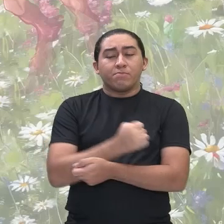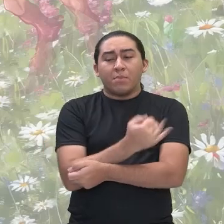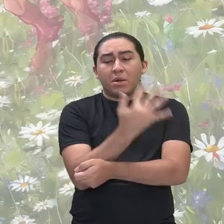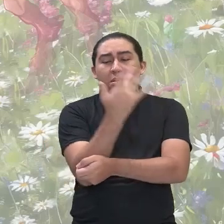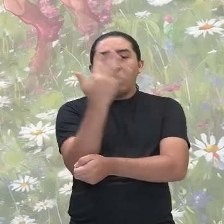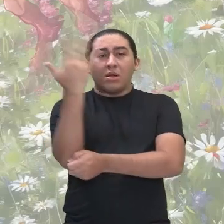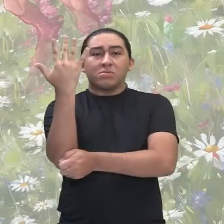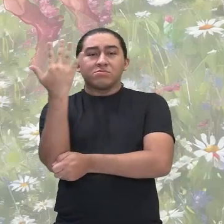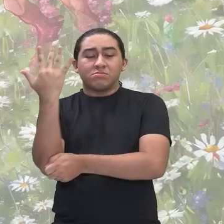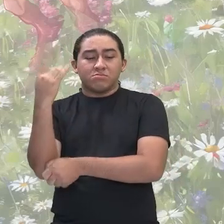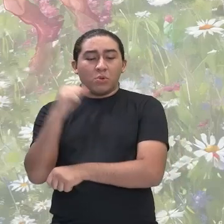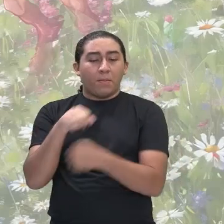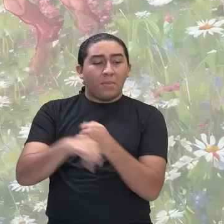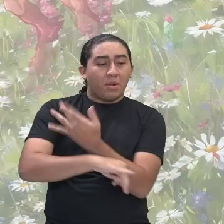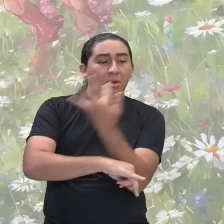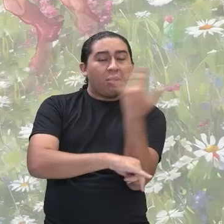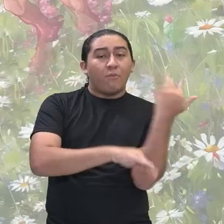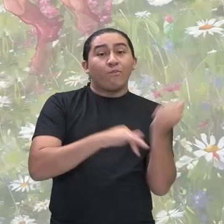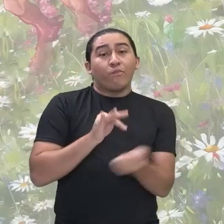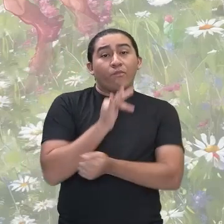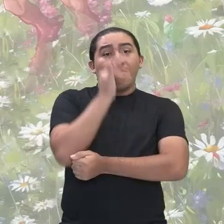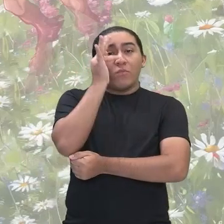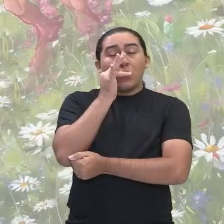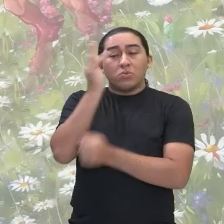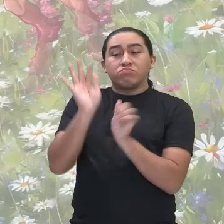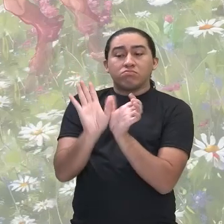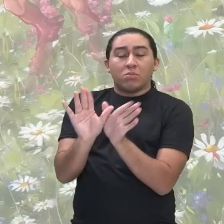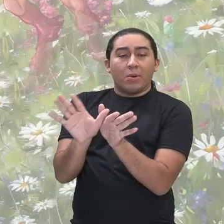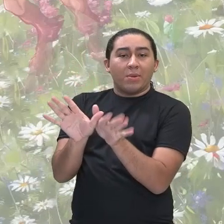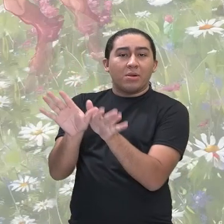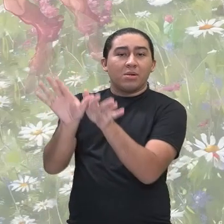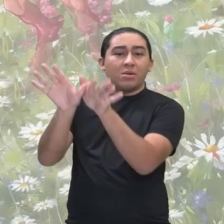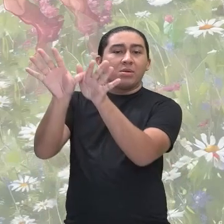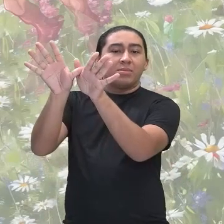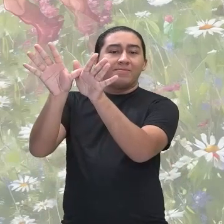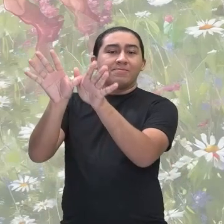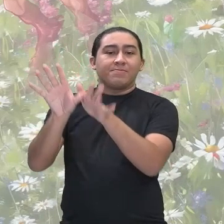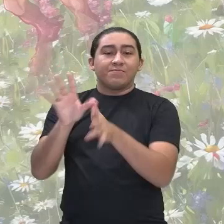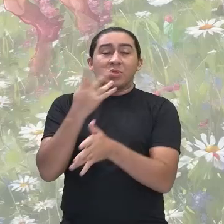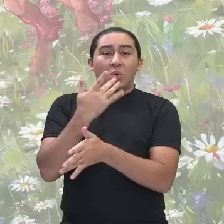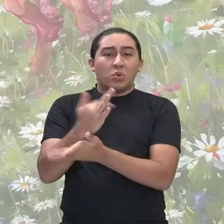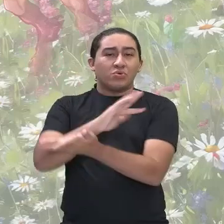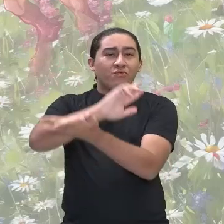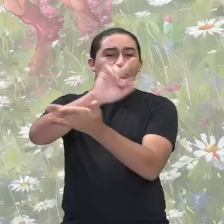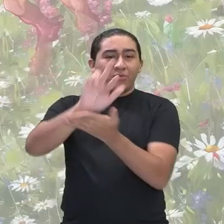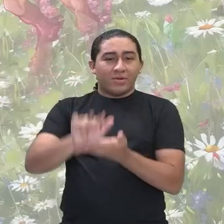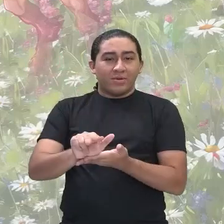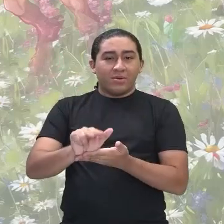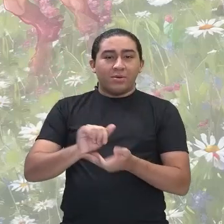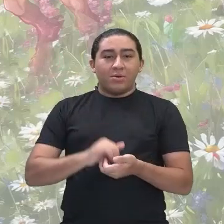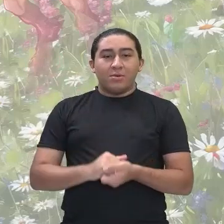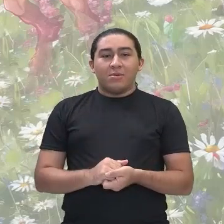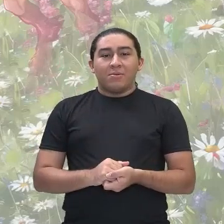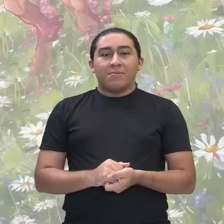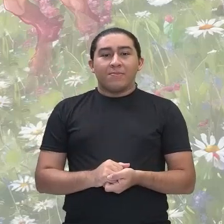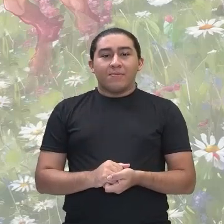as inocentes, as vagas borboletas de mil cores. Há um quê de romance aí, né?